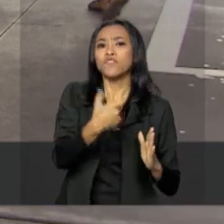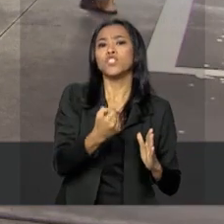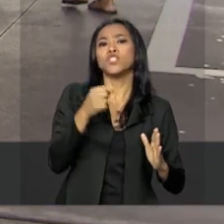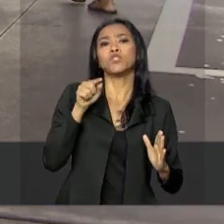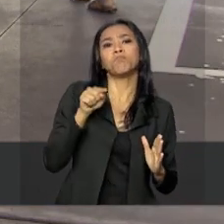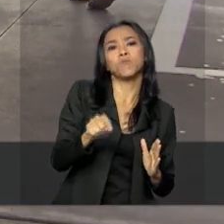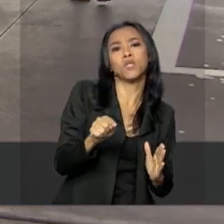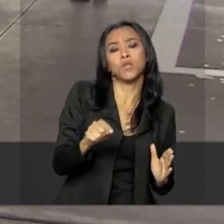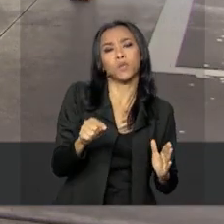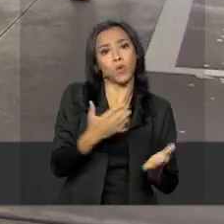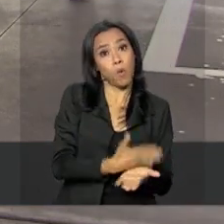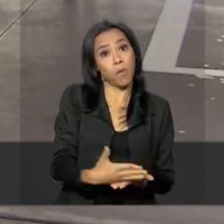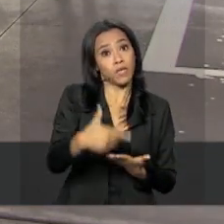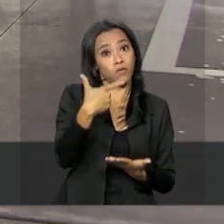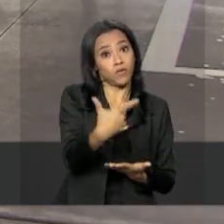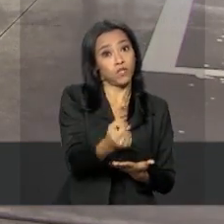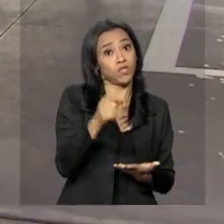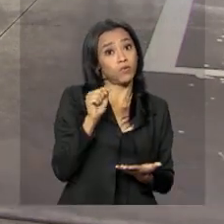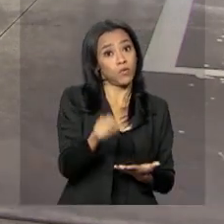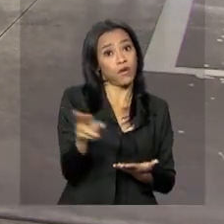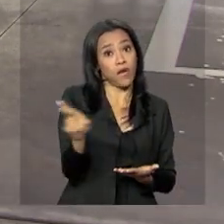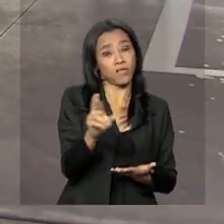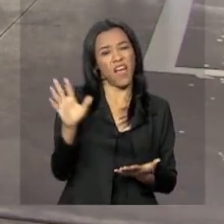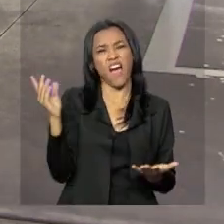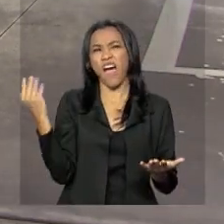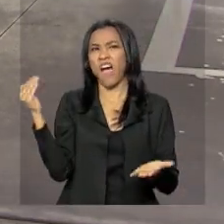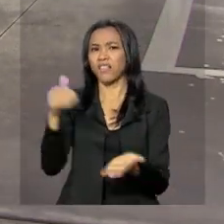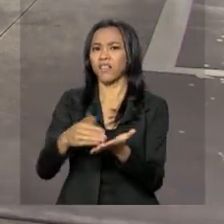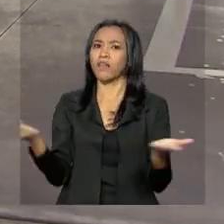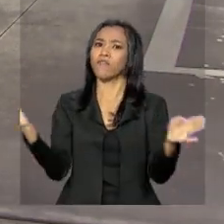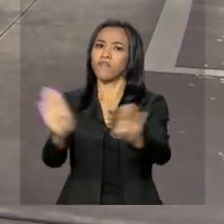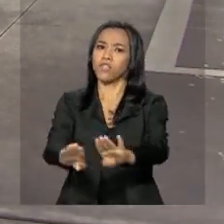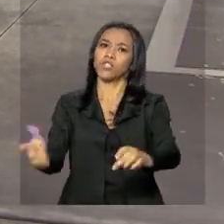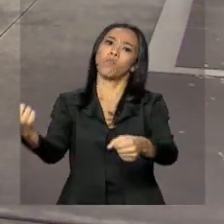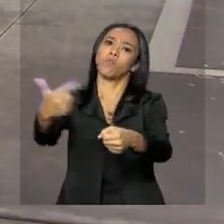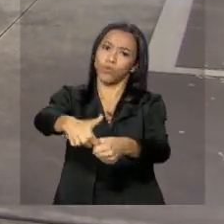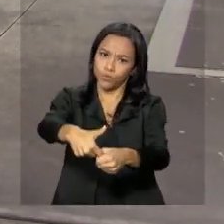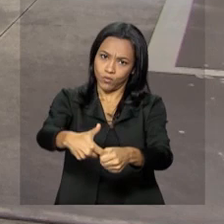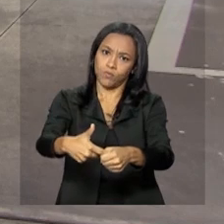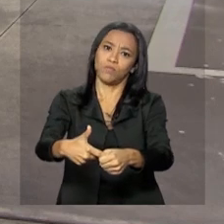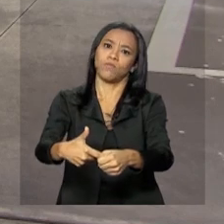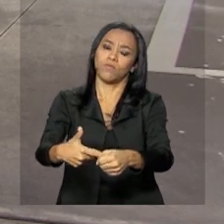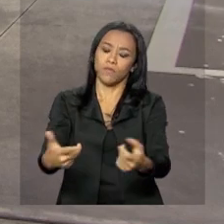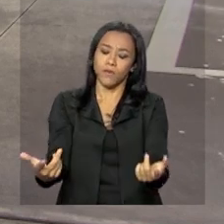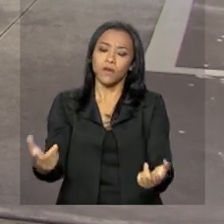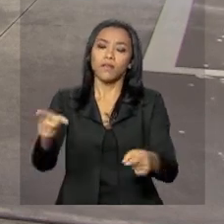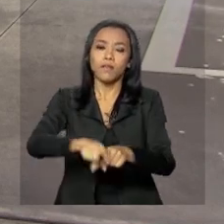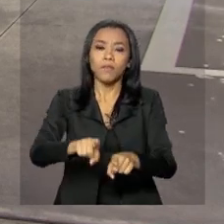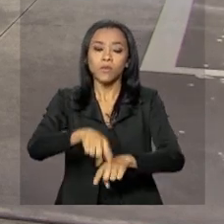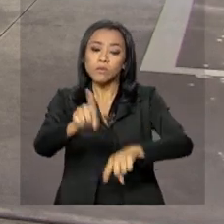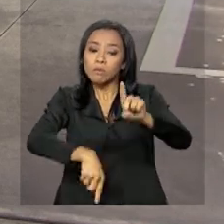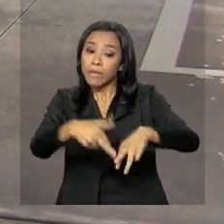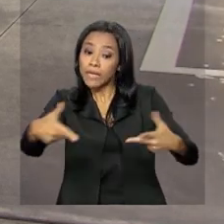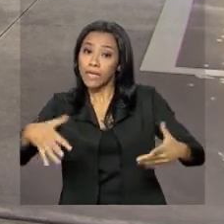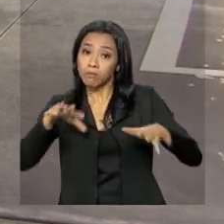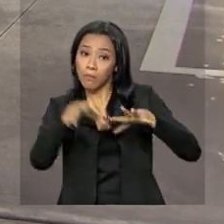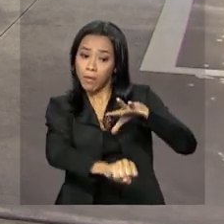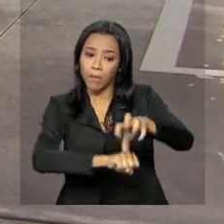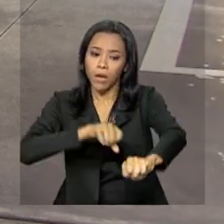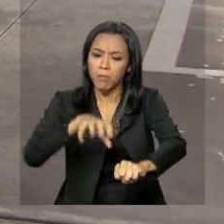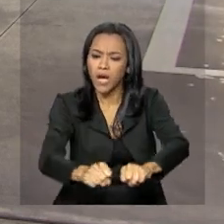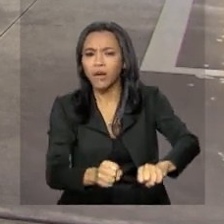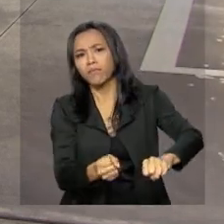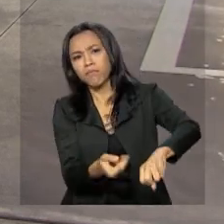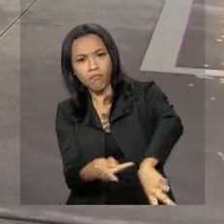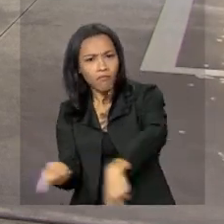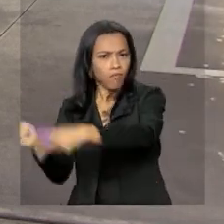reais, inicia com 20 mil reais e a interdição do estabelecimento. Os produtos também podem ser apreendidos, né? Que estão